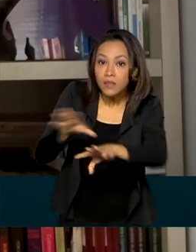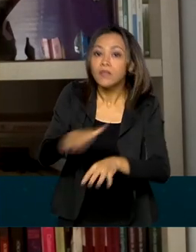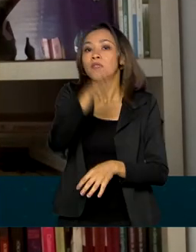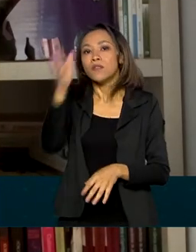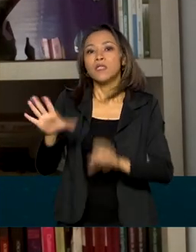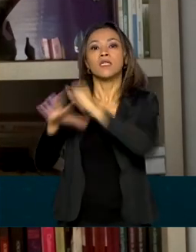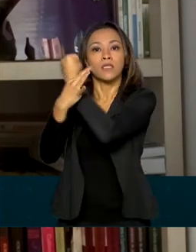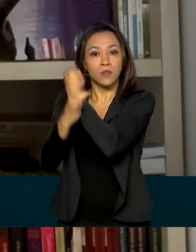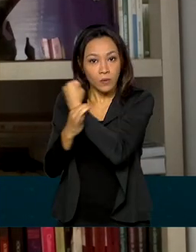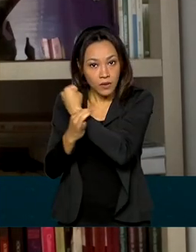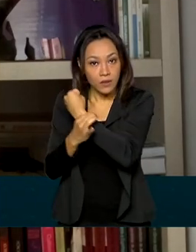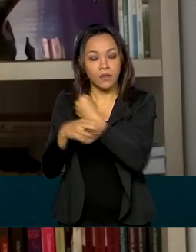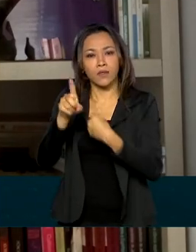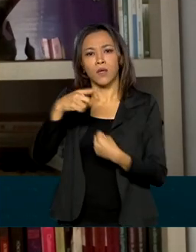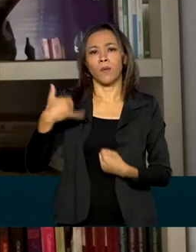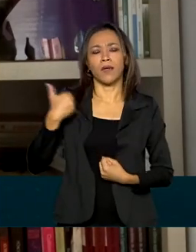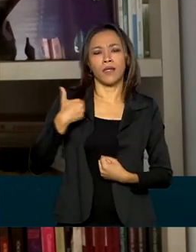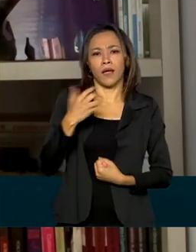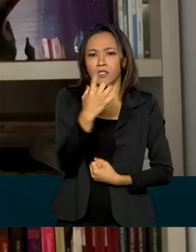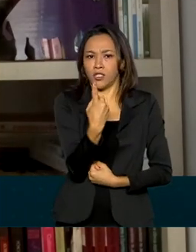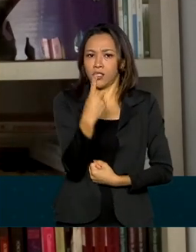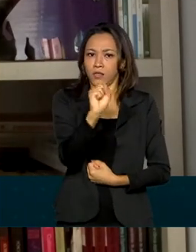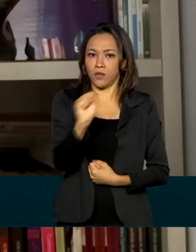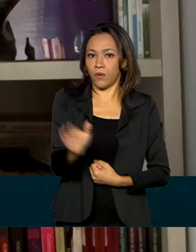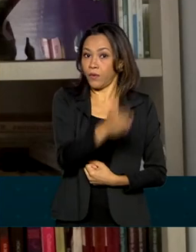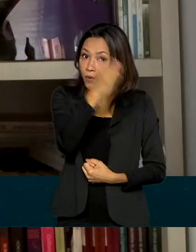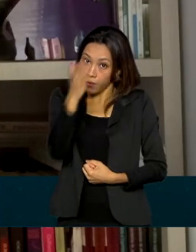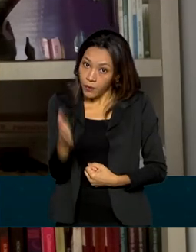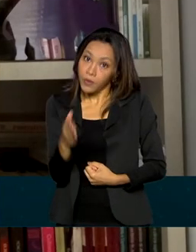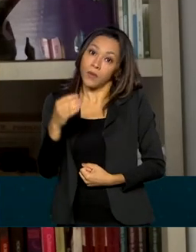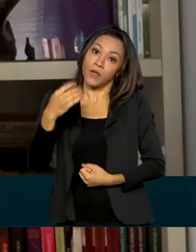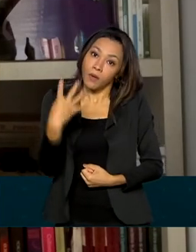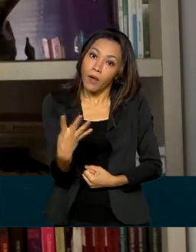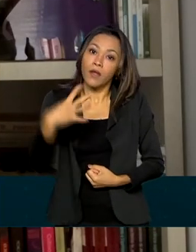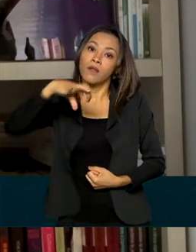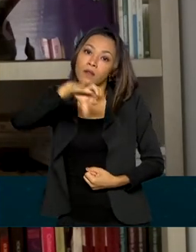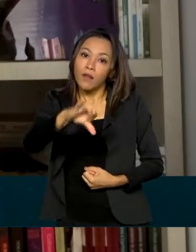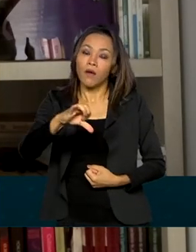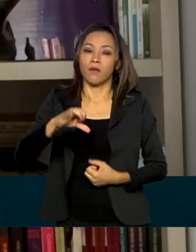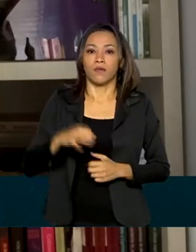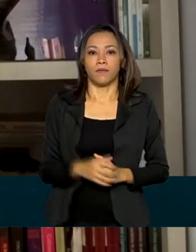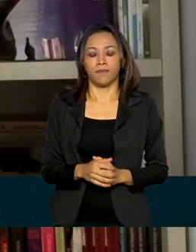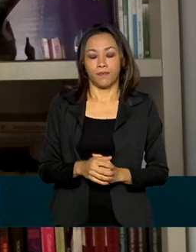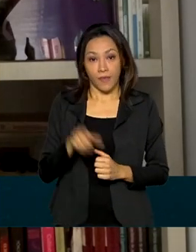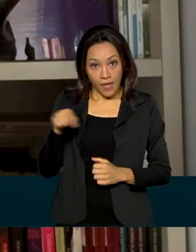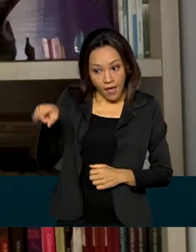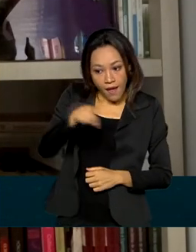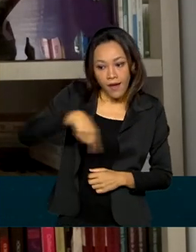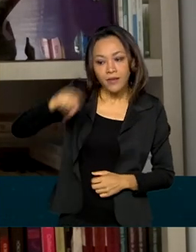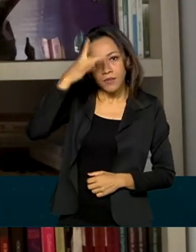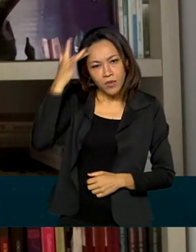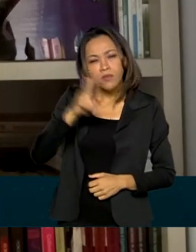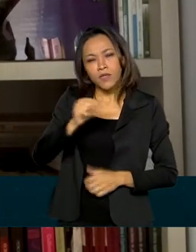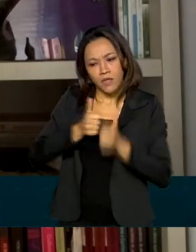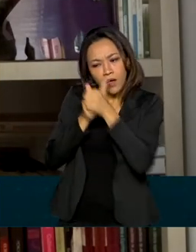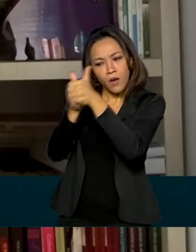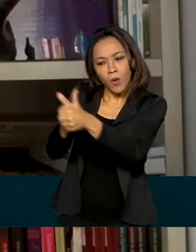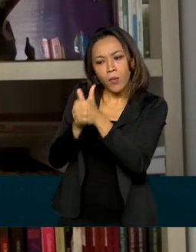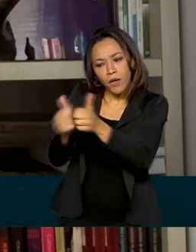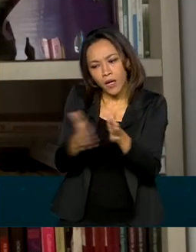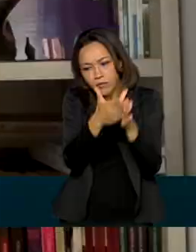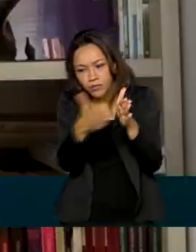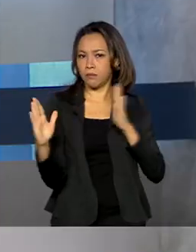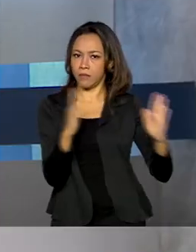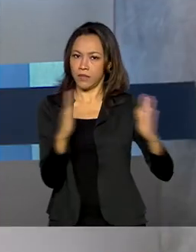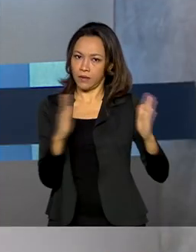capital amazonense com idade entre 18 e 49 anos, que serão acompanhados durante a